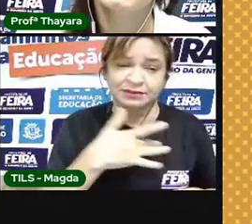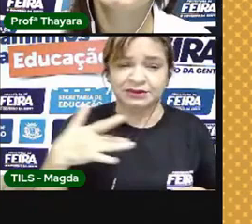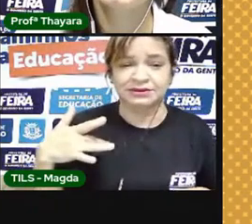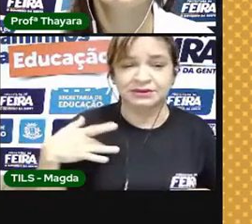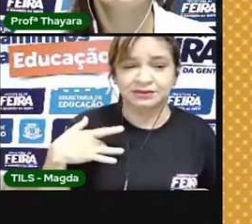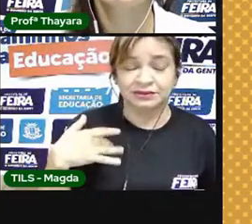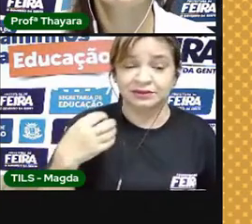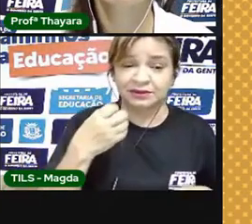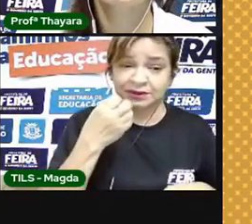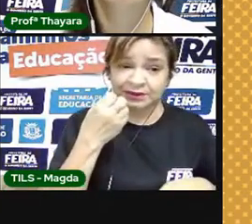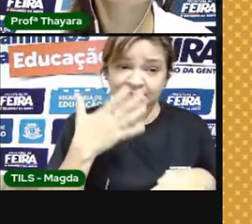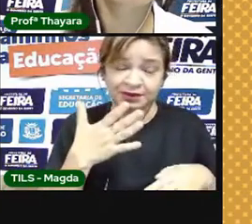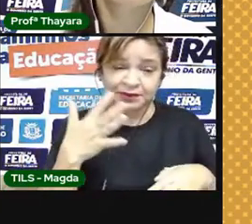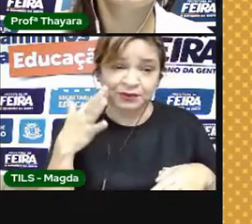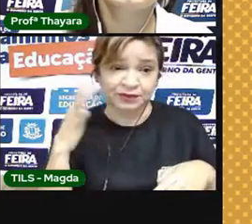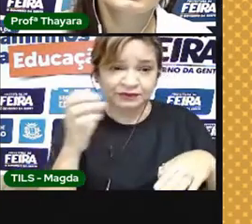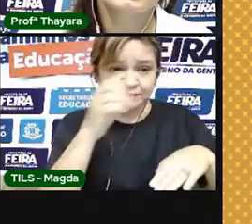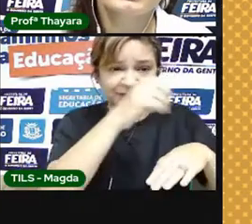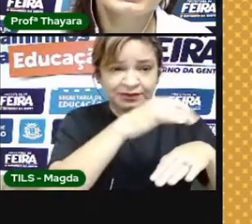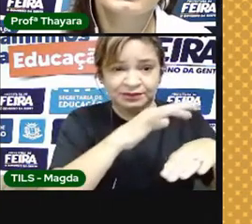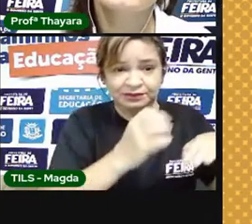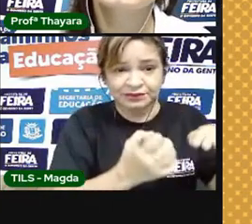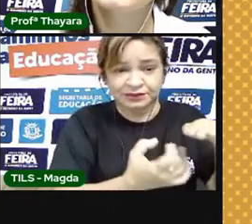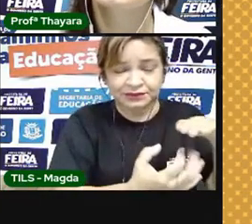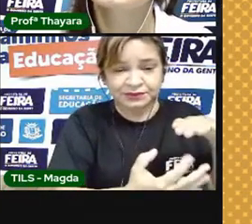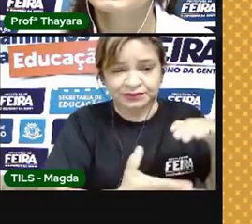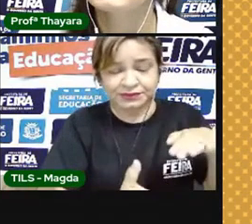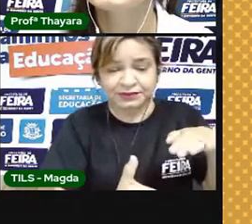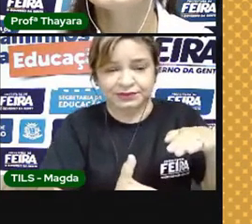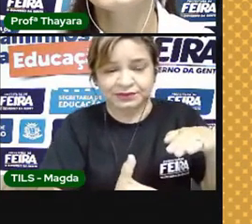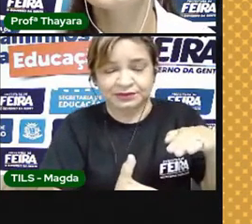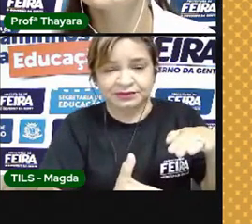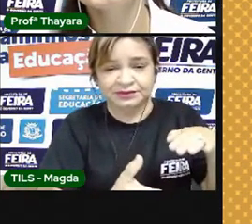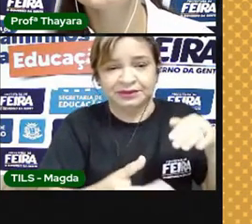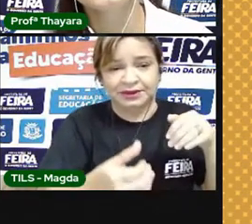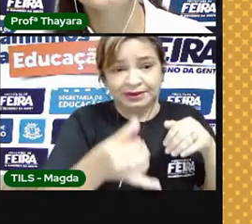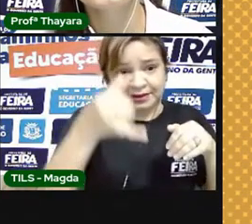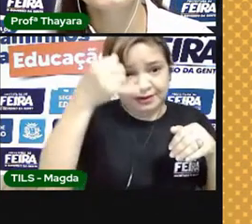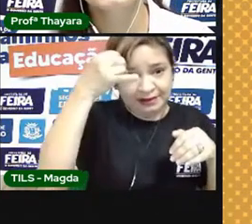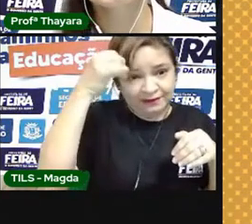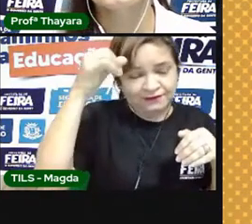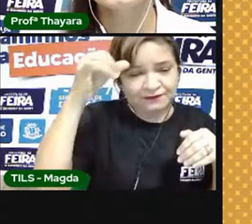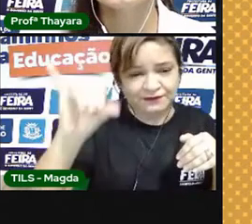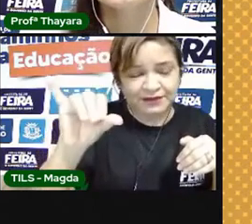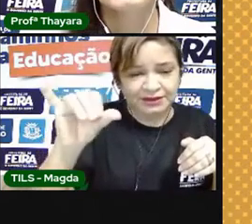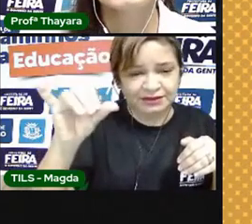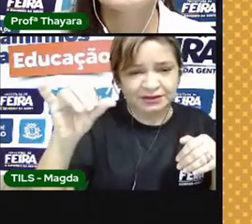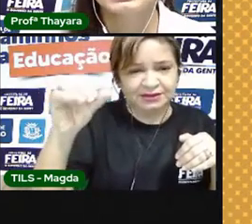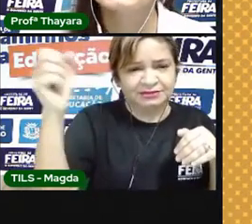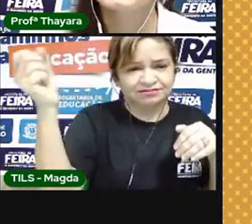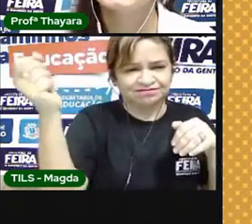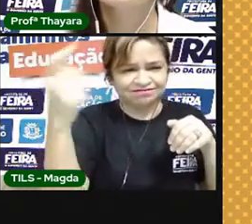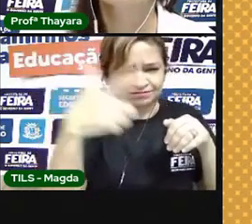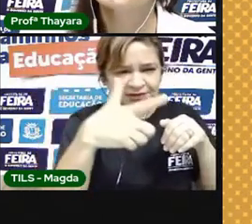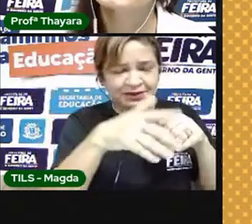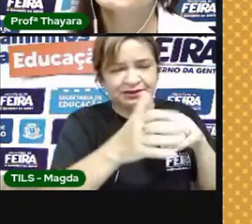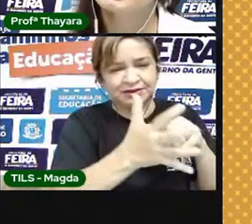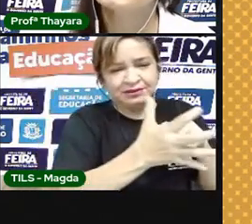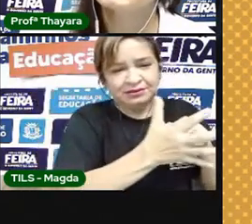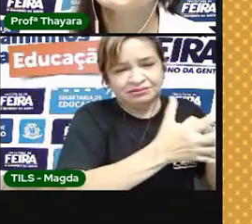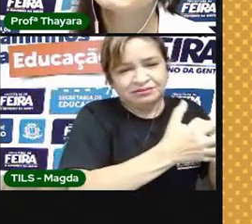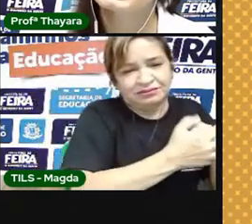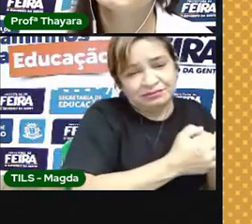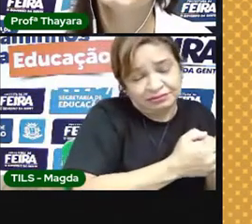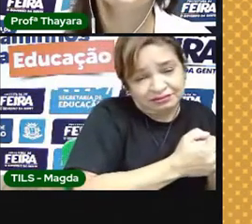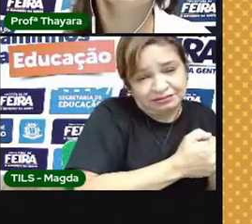as radiações que não são nocivas é justamente a camada de ozônio. Só que, infelizmente, por nossa